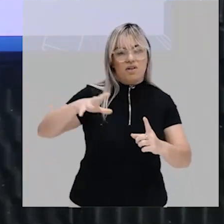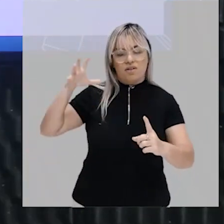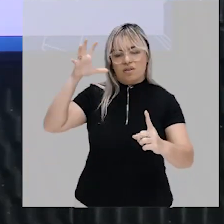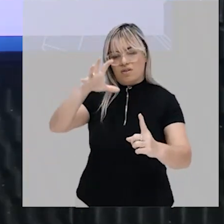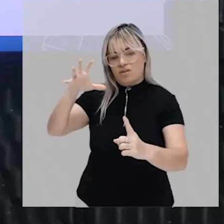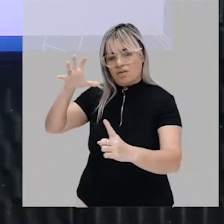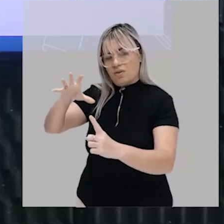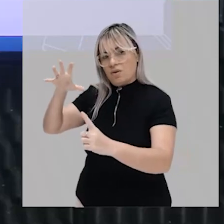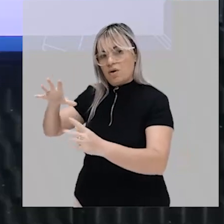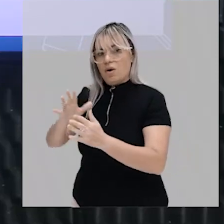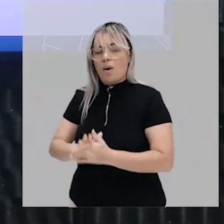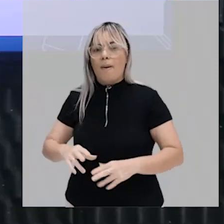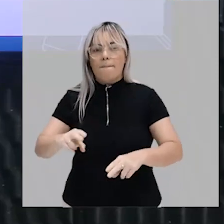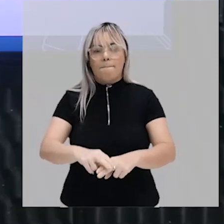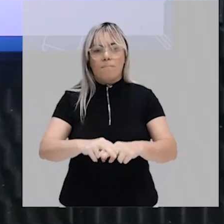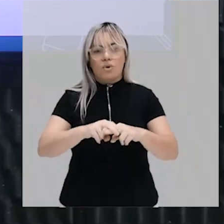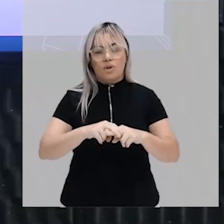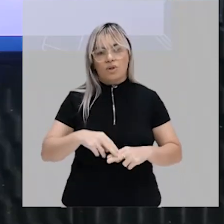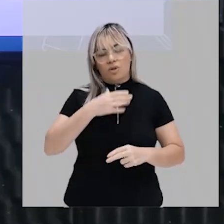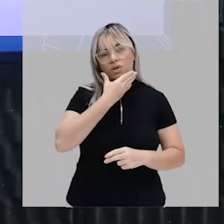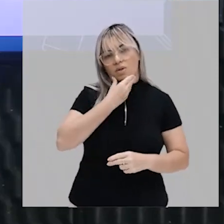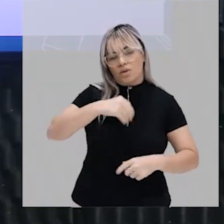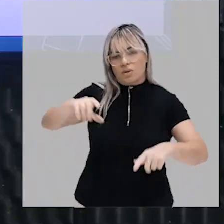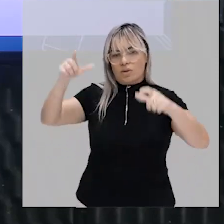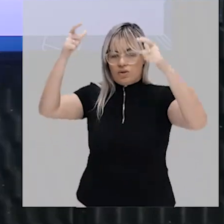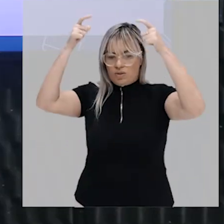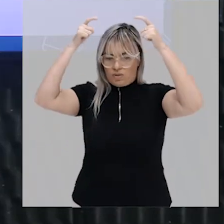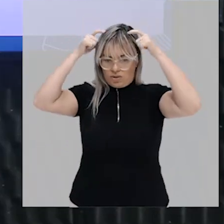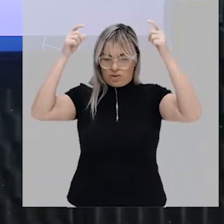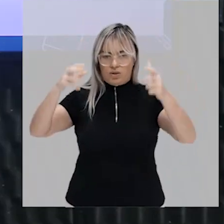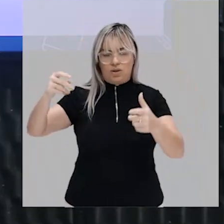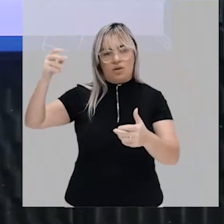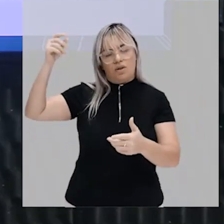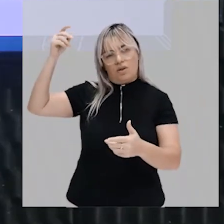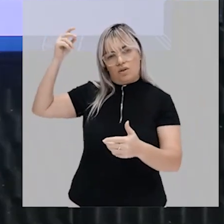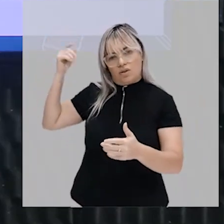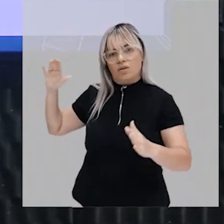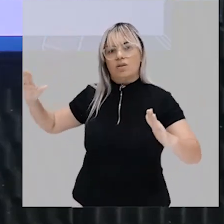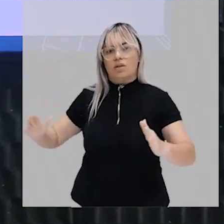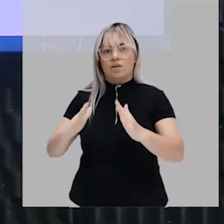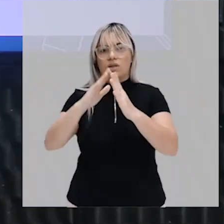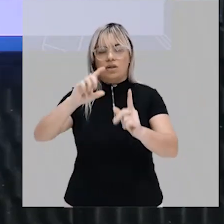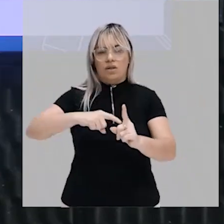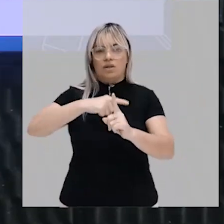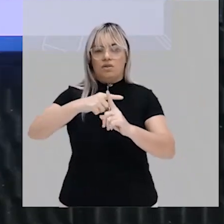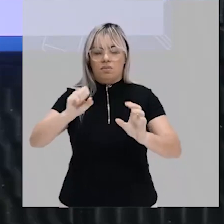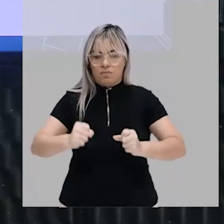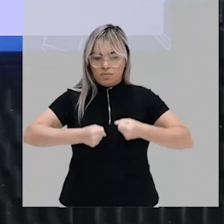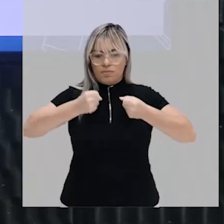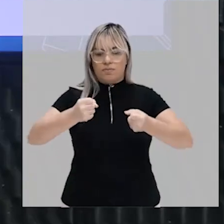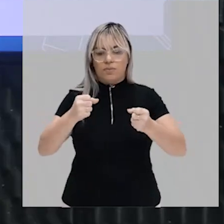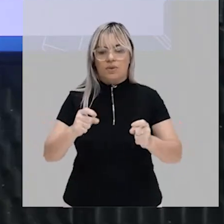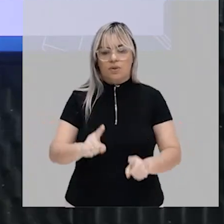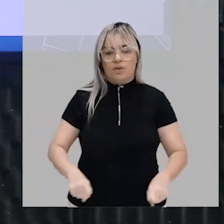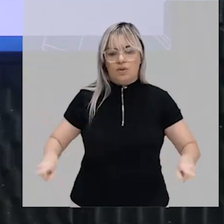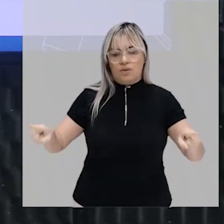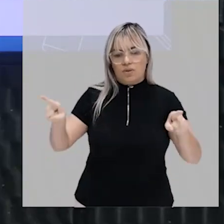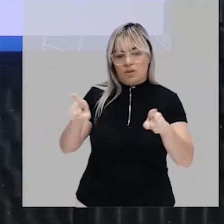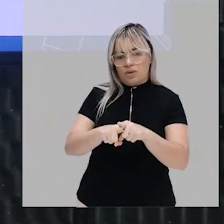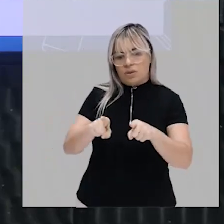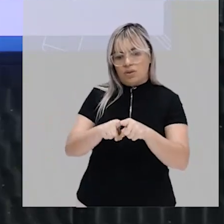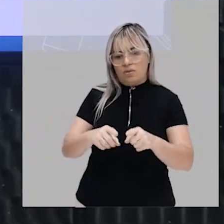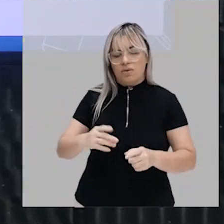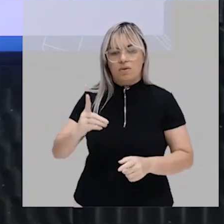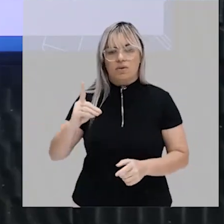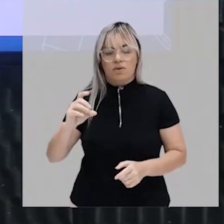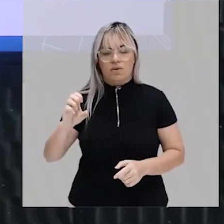monarquias antigas eram chamadas de monarquias teocráticas e também o despotismo